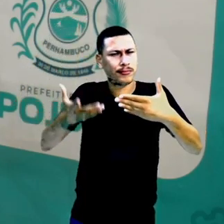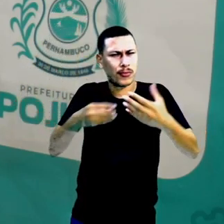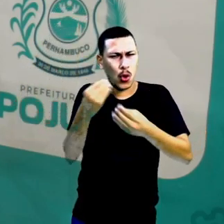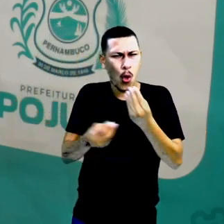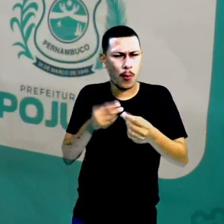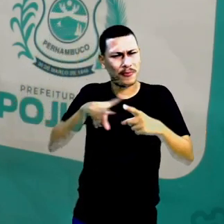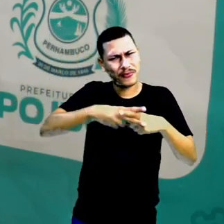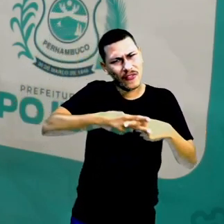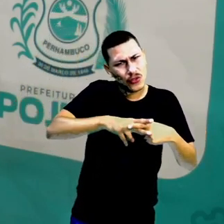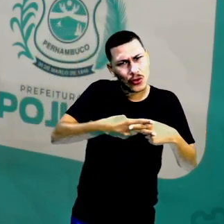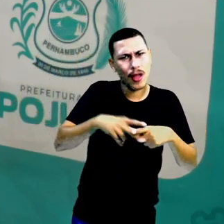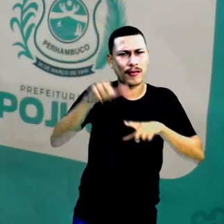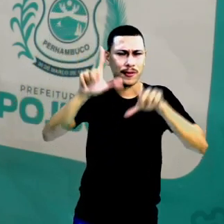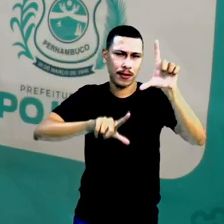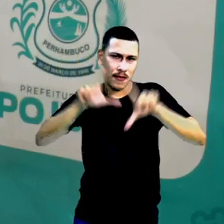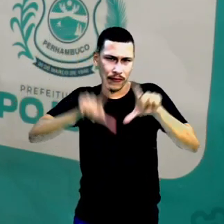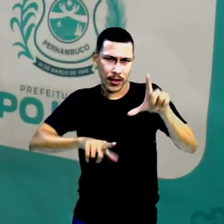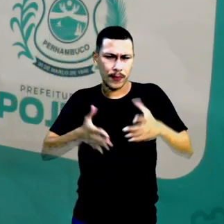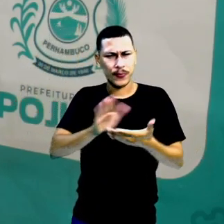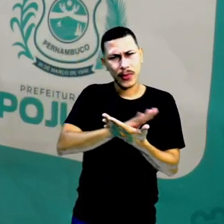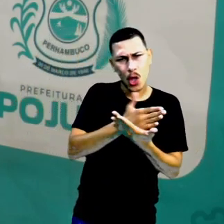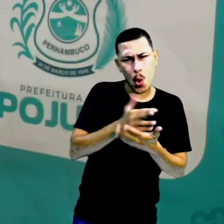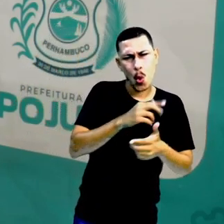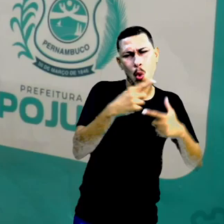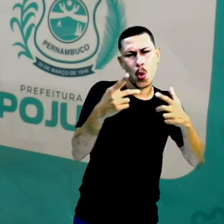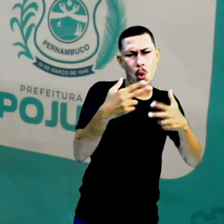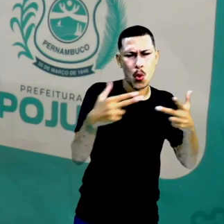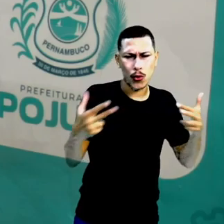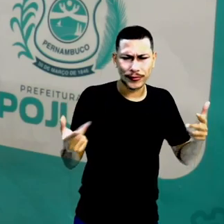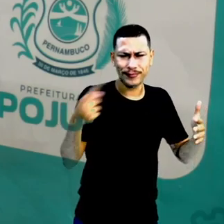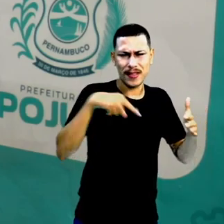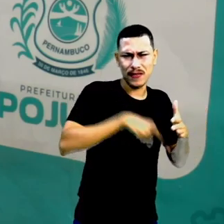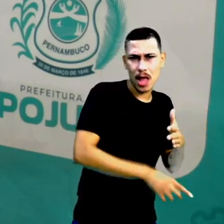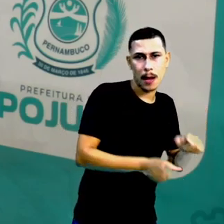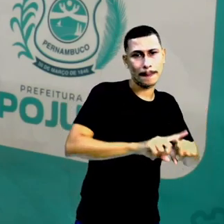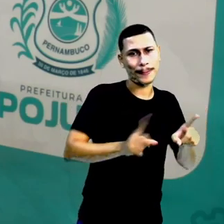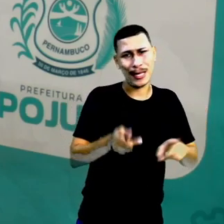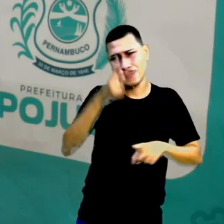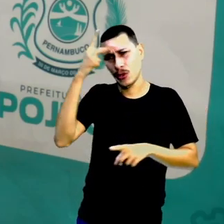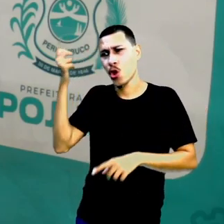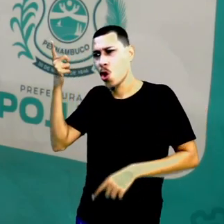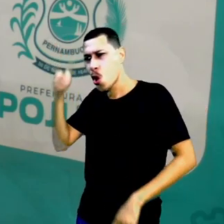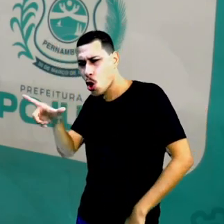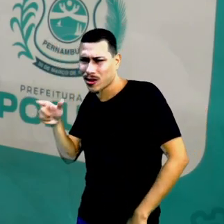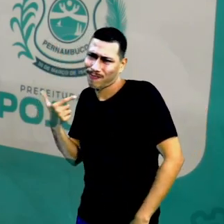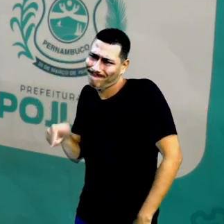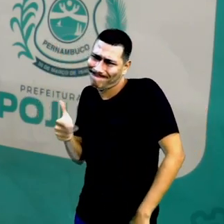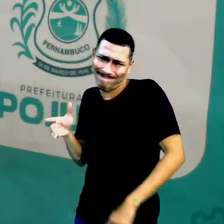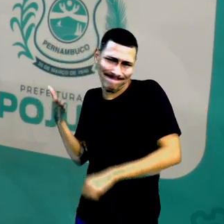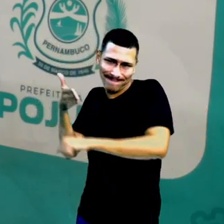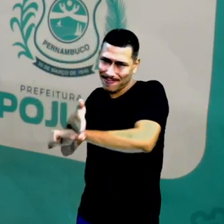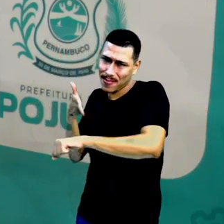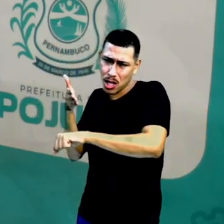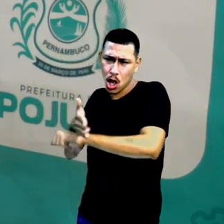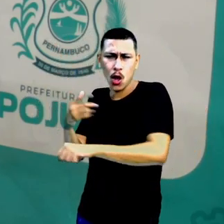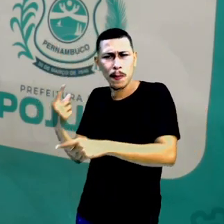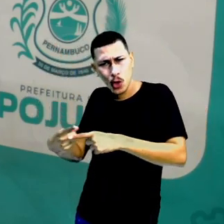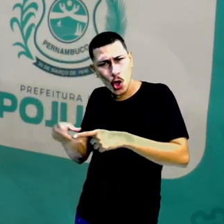Muitas coisas avançaram, outras pessoas não têm acesso, mas ainda se usa coisa de antigamente,